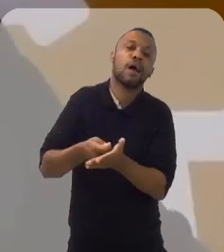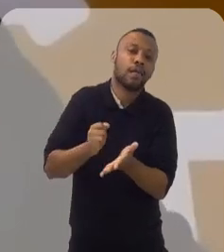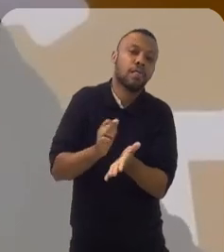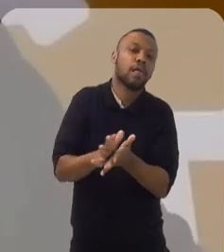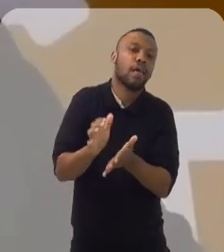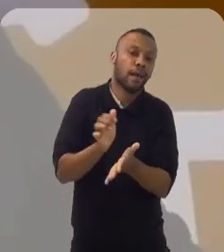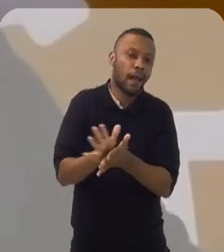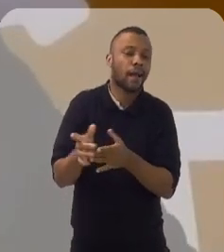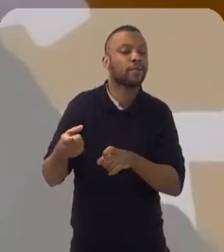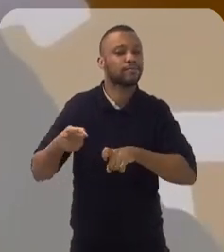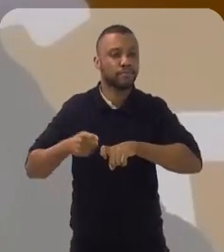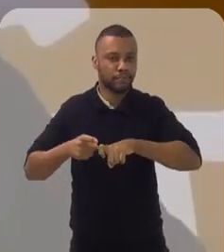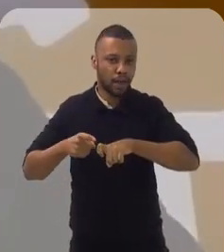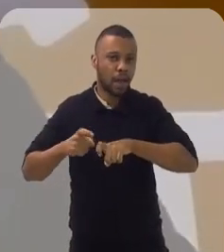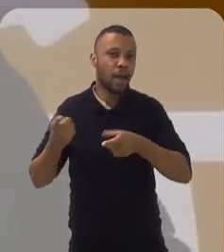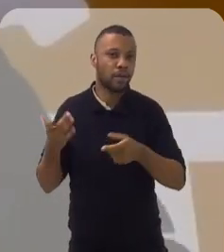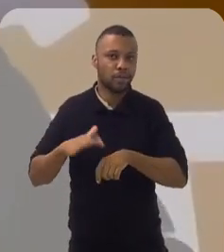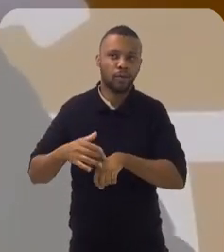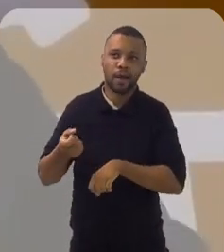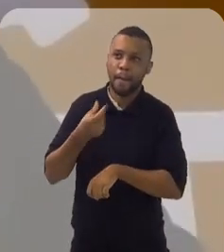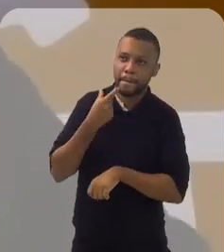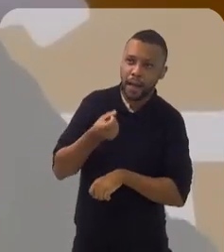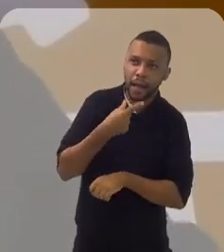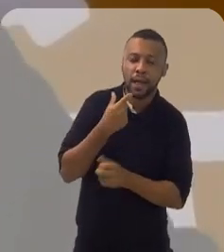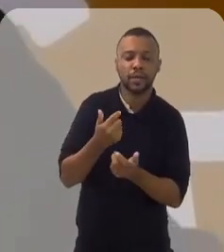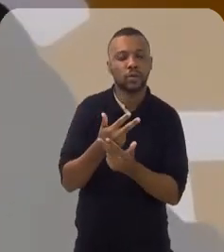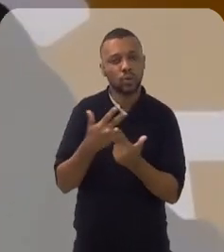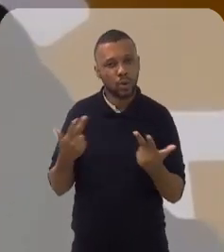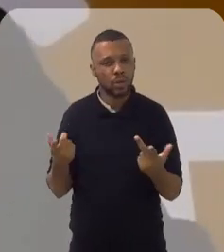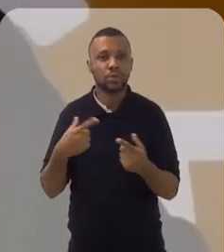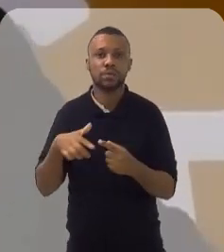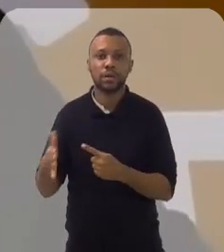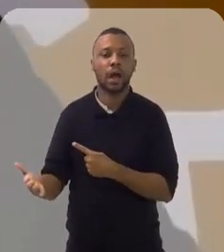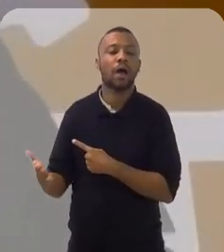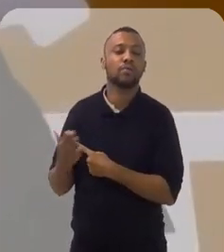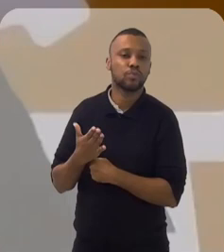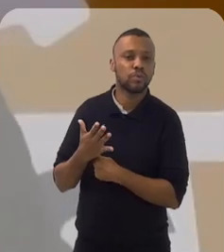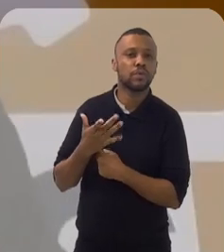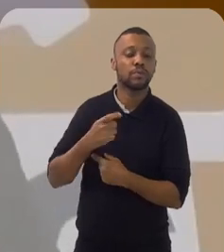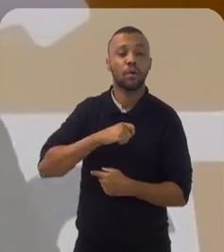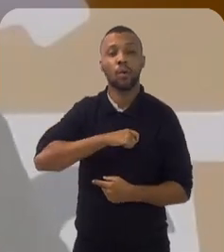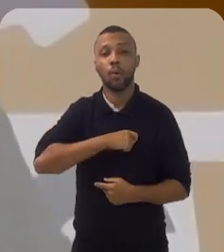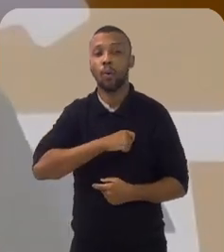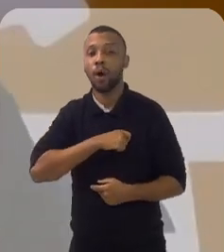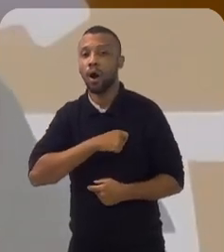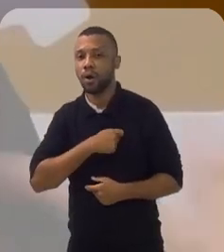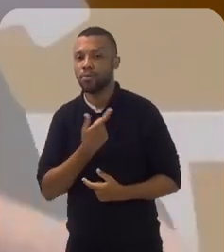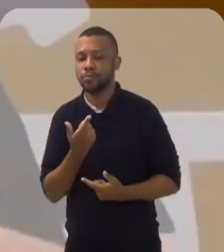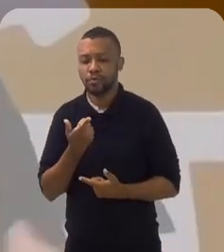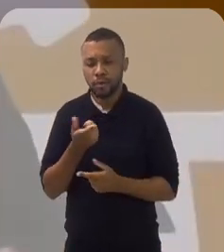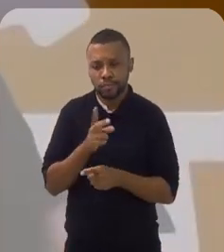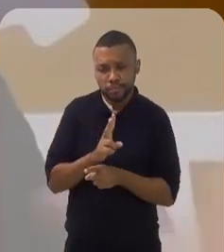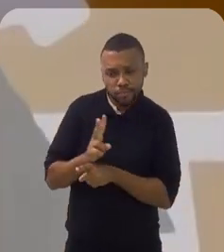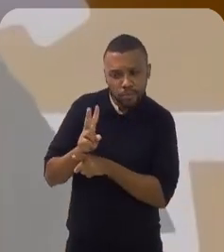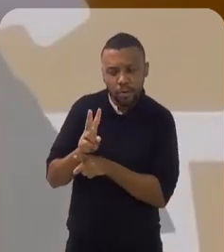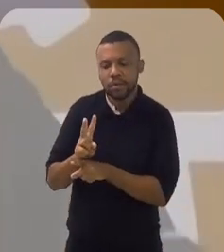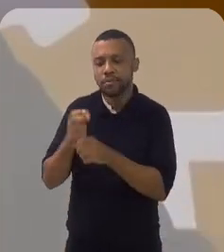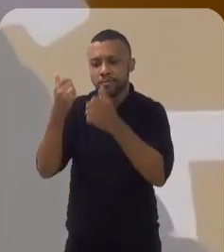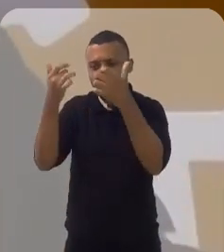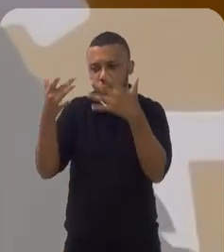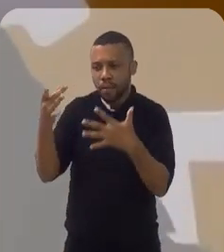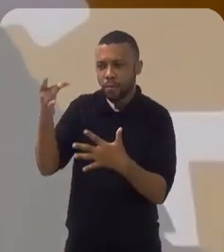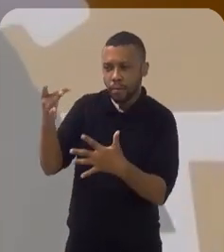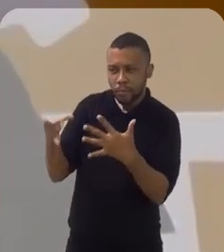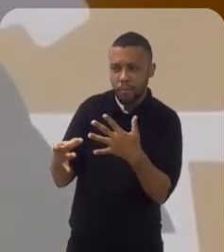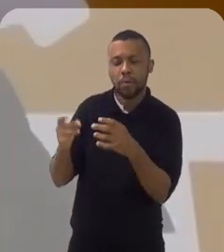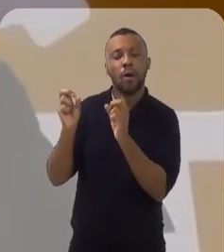efetuada. Isso tende também a levar mais informação para o auditor fiscal e aí ele se sentindo satisfeito